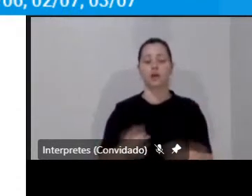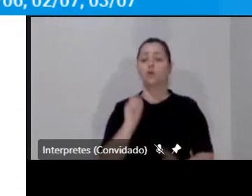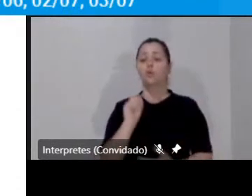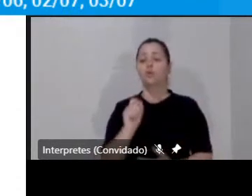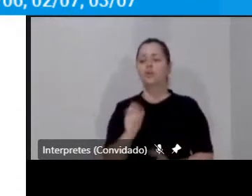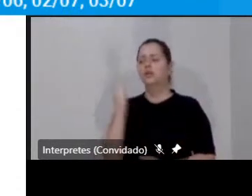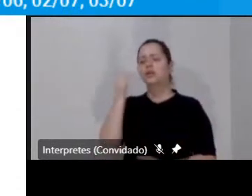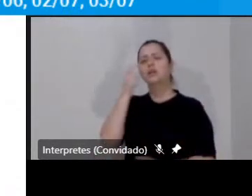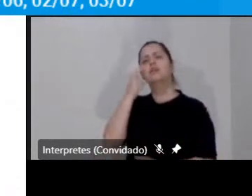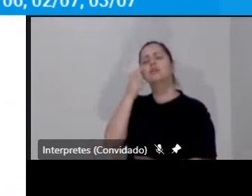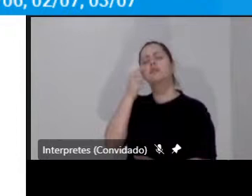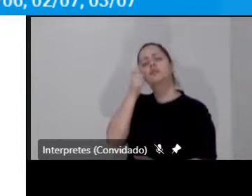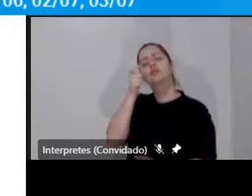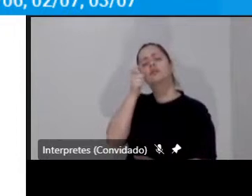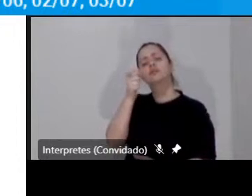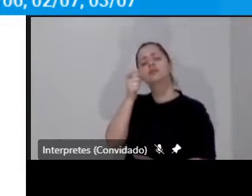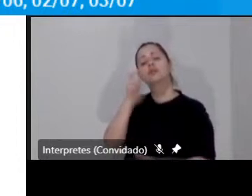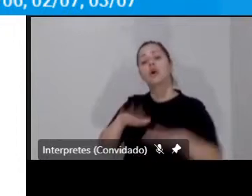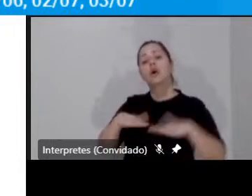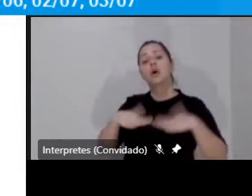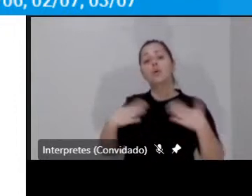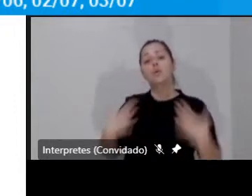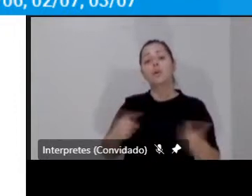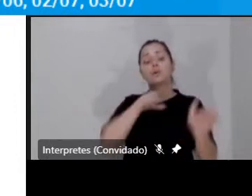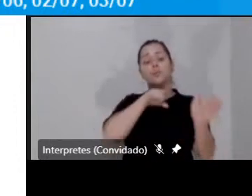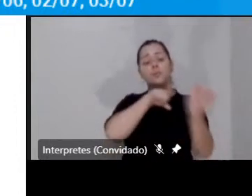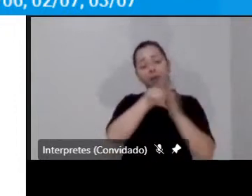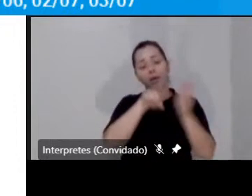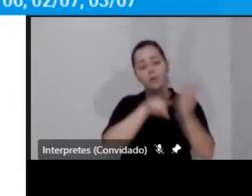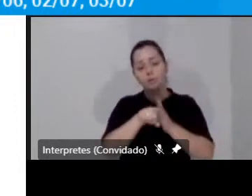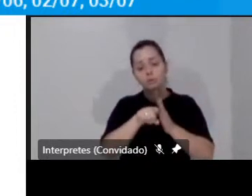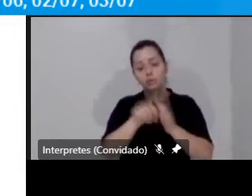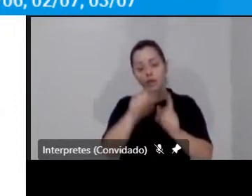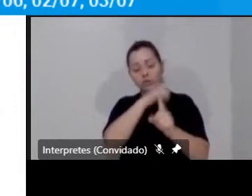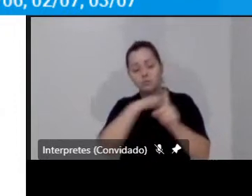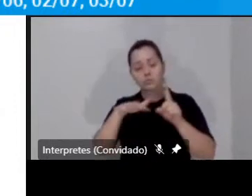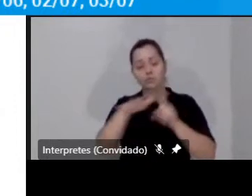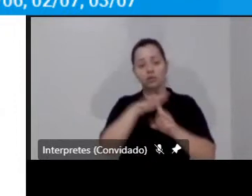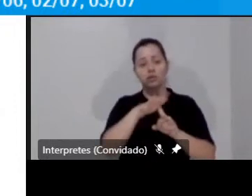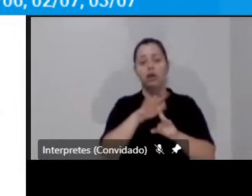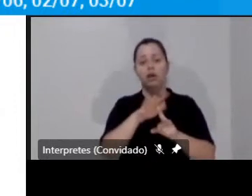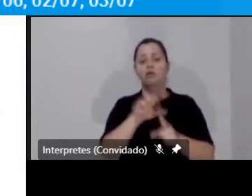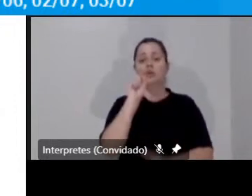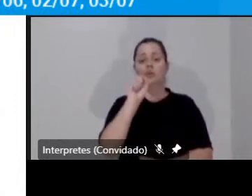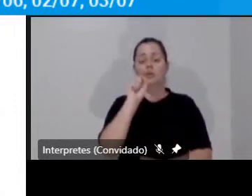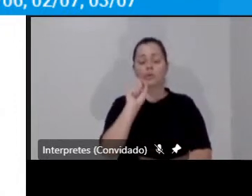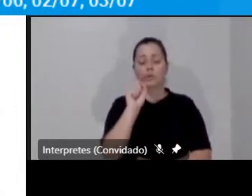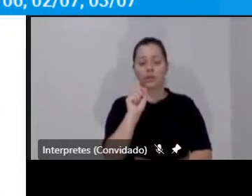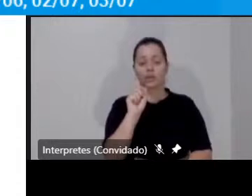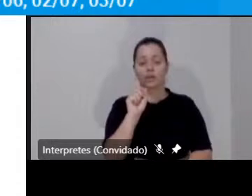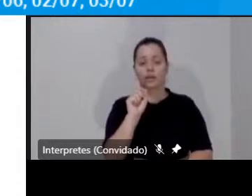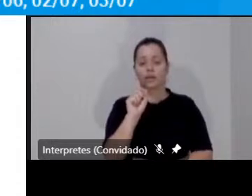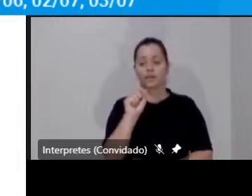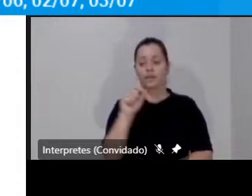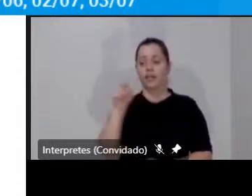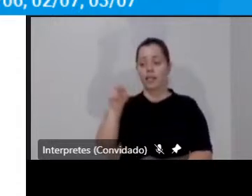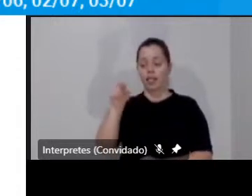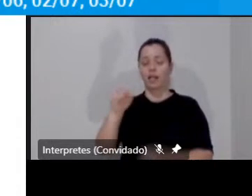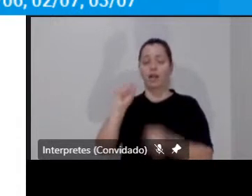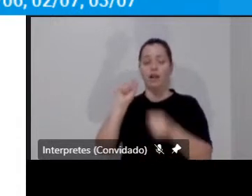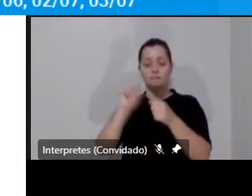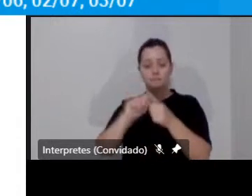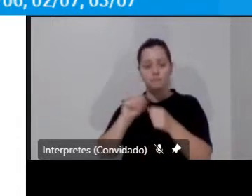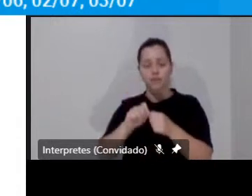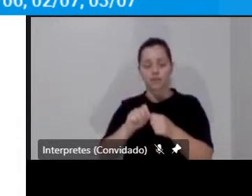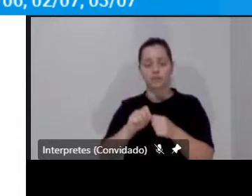interessante? Quando perguntada a essa população o que ela demanda